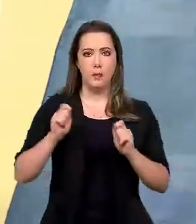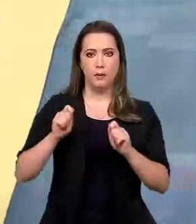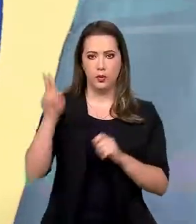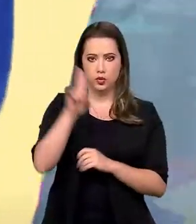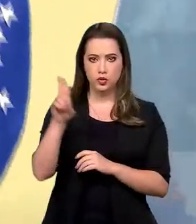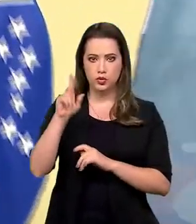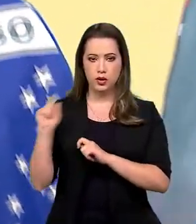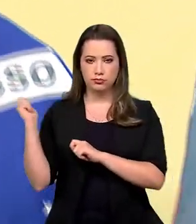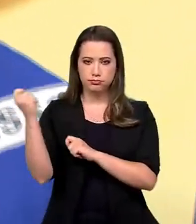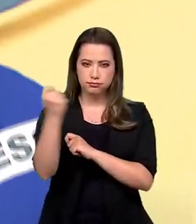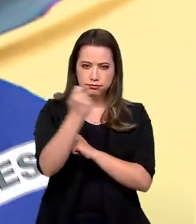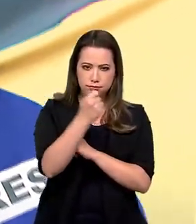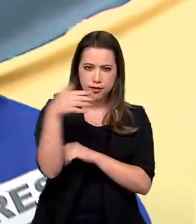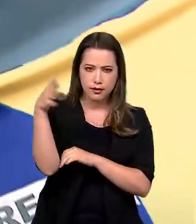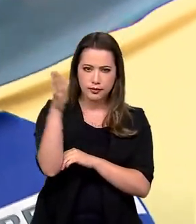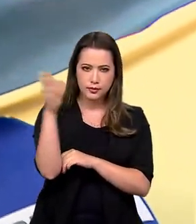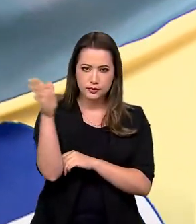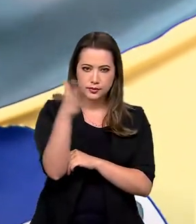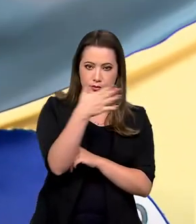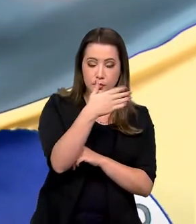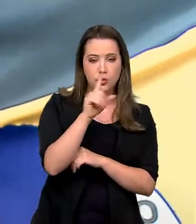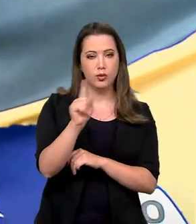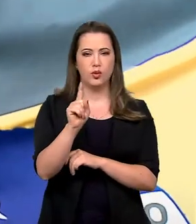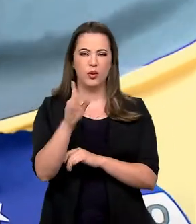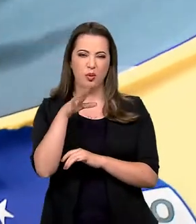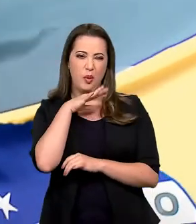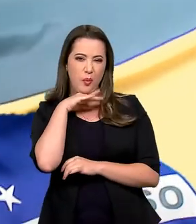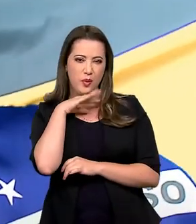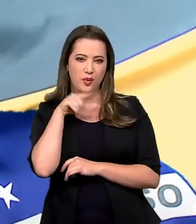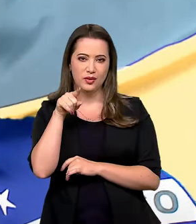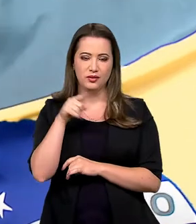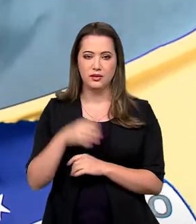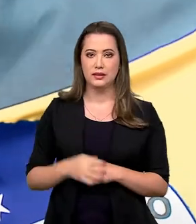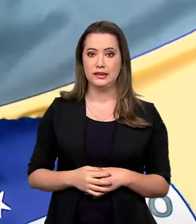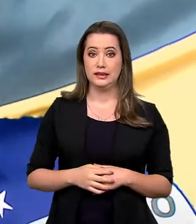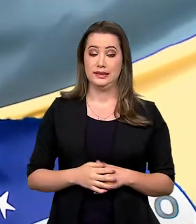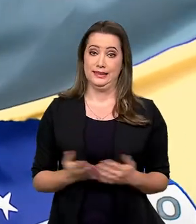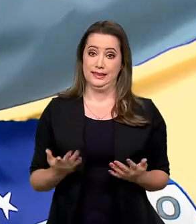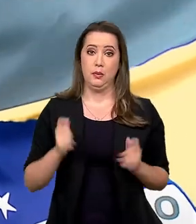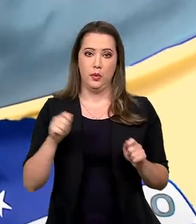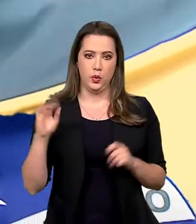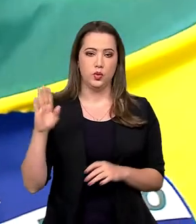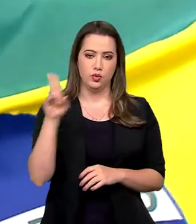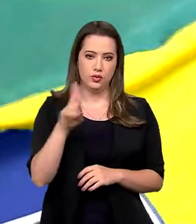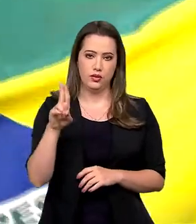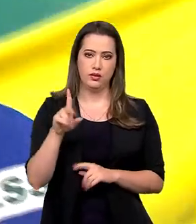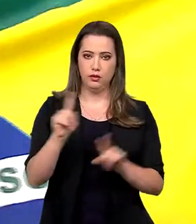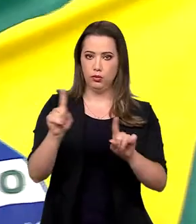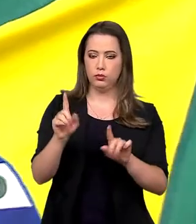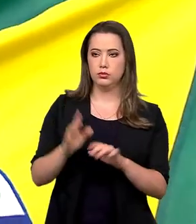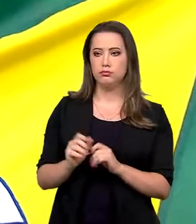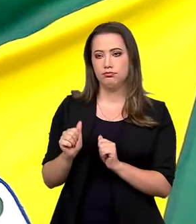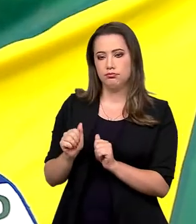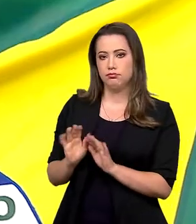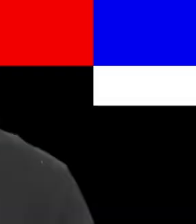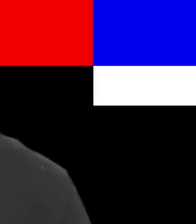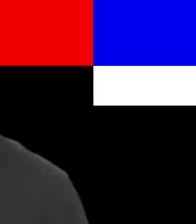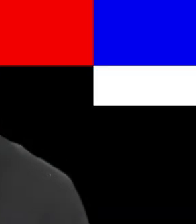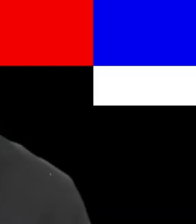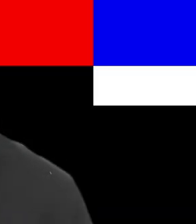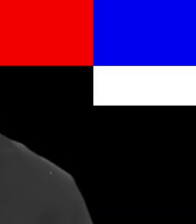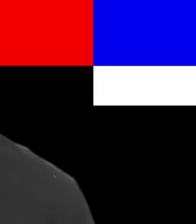E aí produção, dá pra usar? Bandeira no cromo ou vai ficar estranho? Dá pra usar? Não?